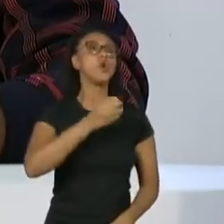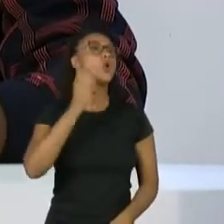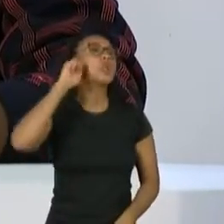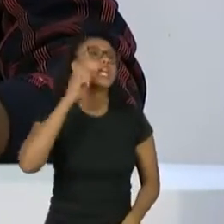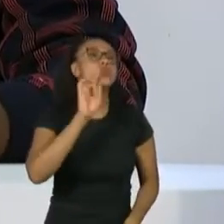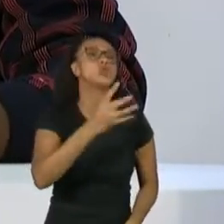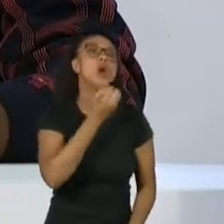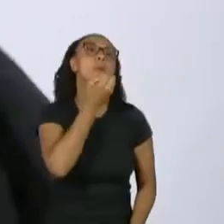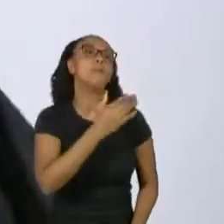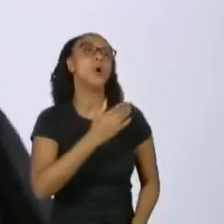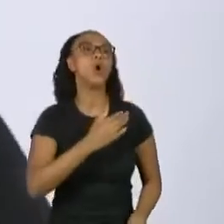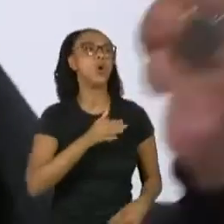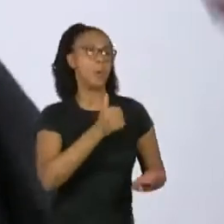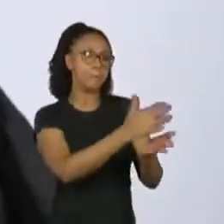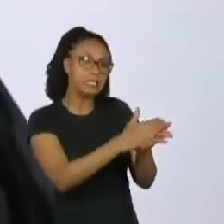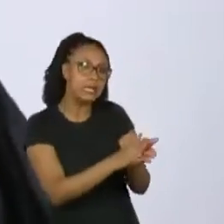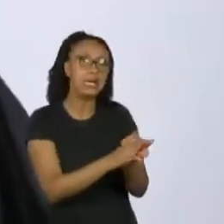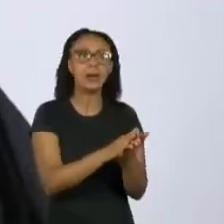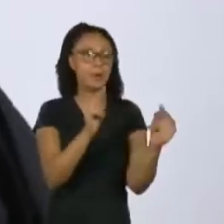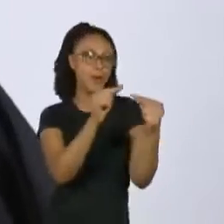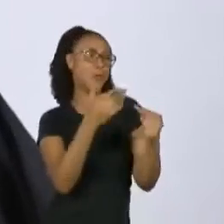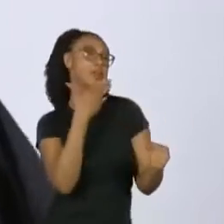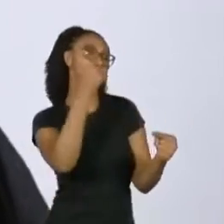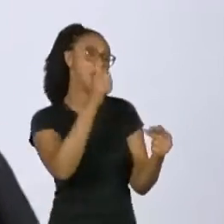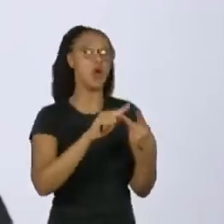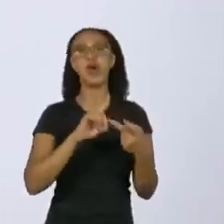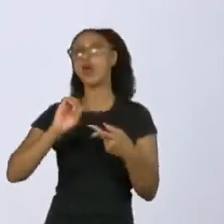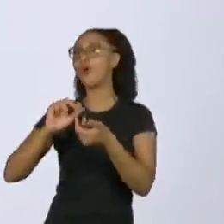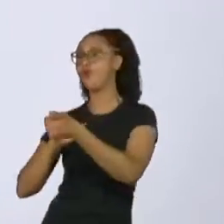pra fazer samba ou pra jogar futebol.